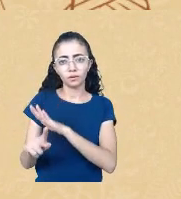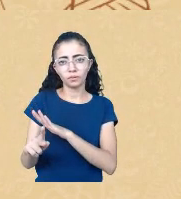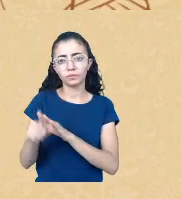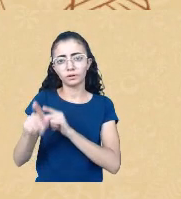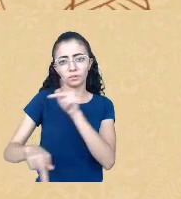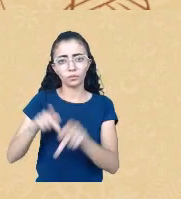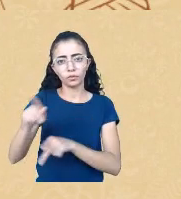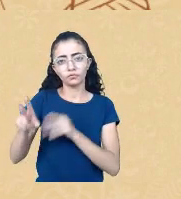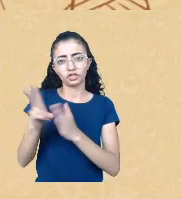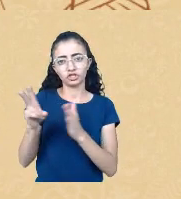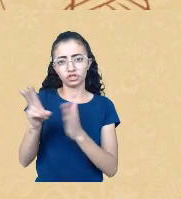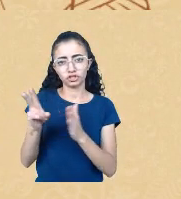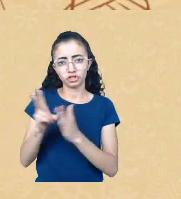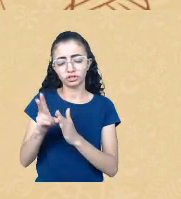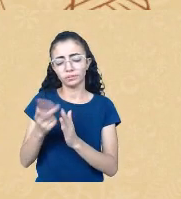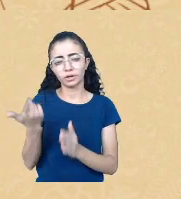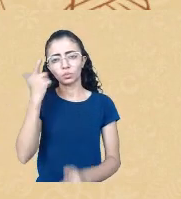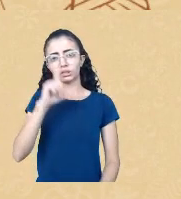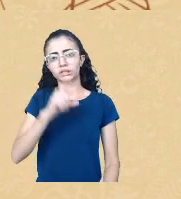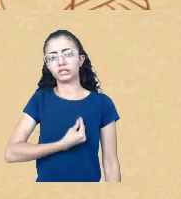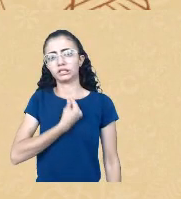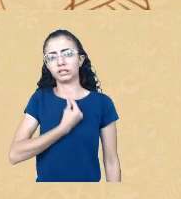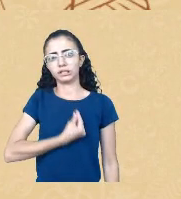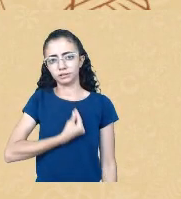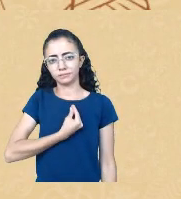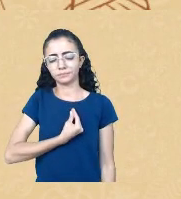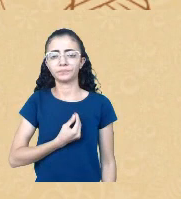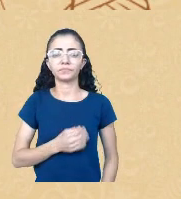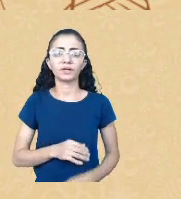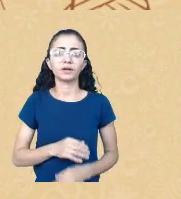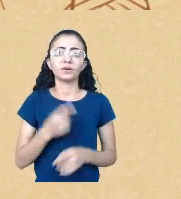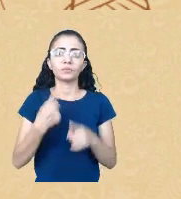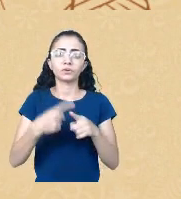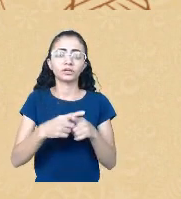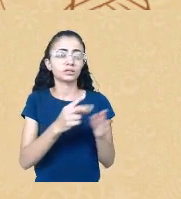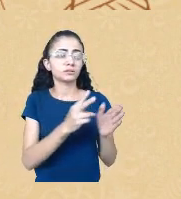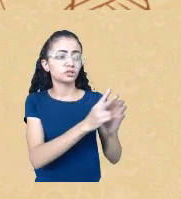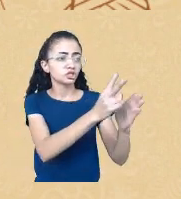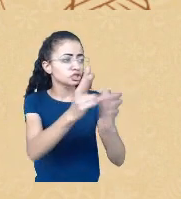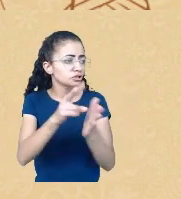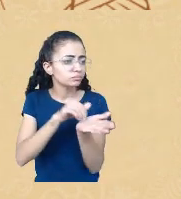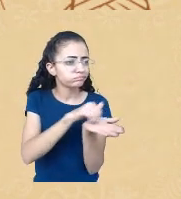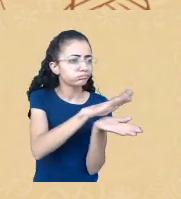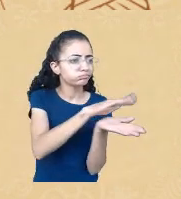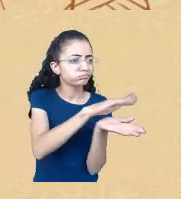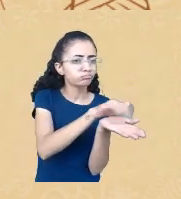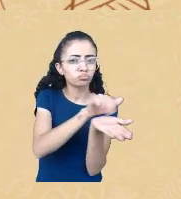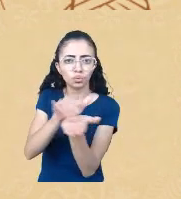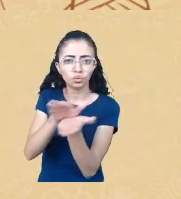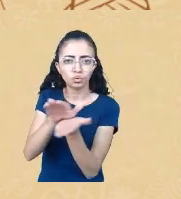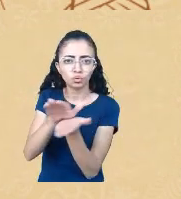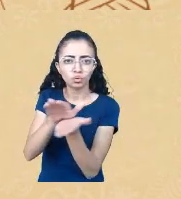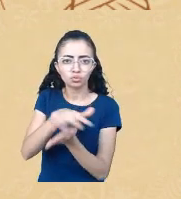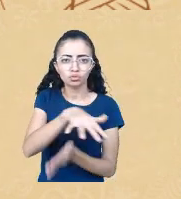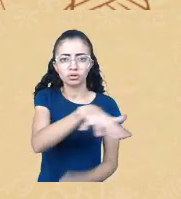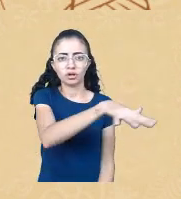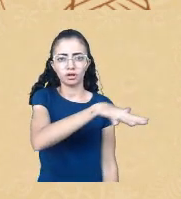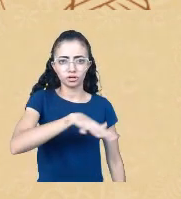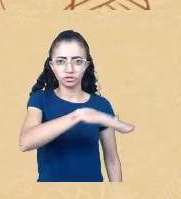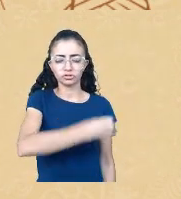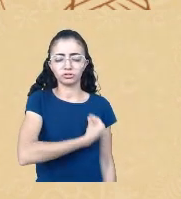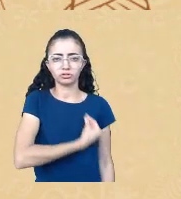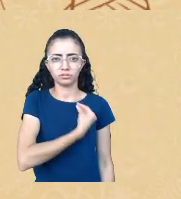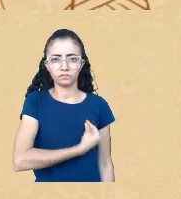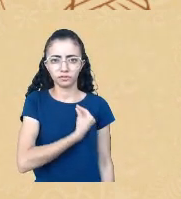processo de expulsão das terras indígenas, ele inicia desde 1500. Eu não sei se vocês lembram das aulas de história das